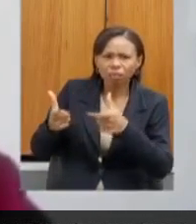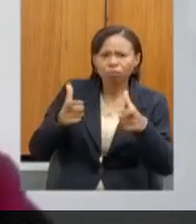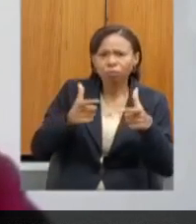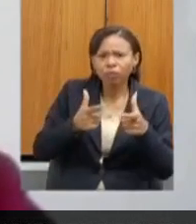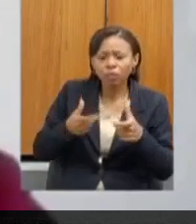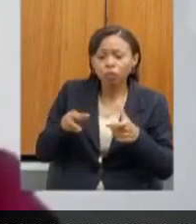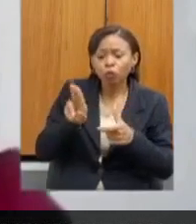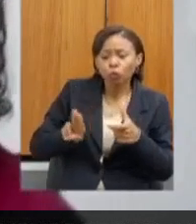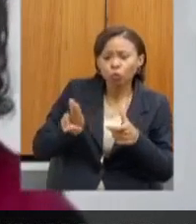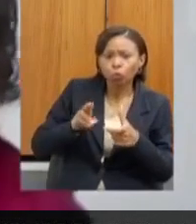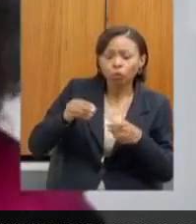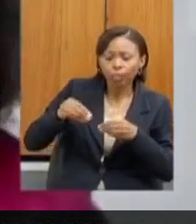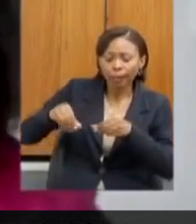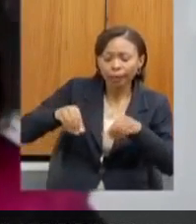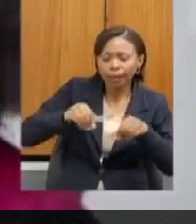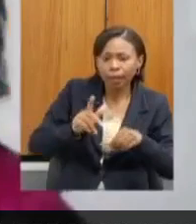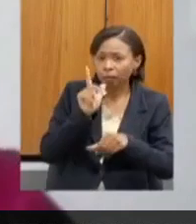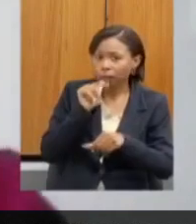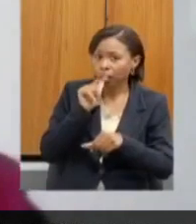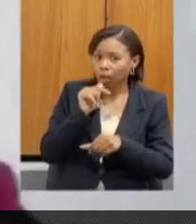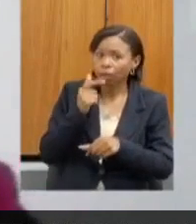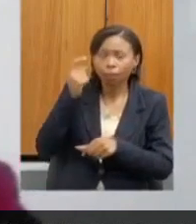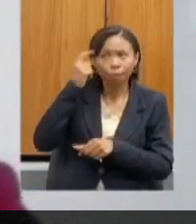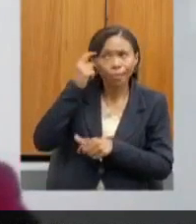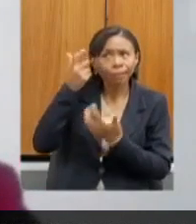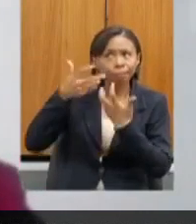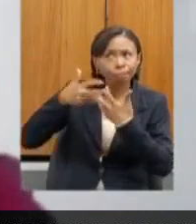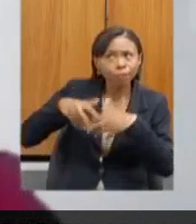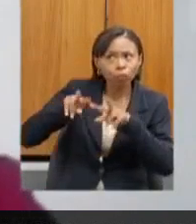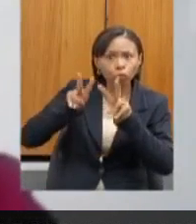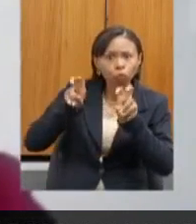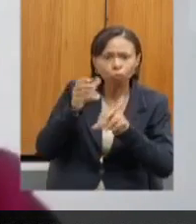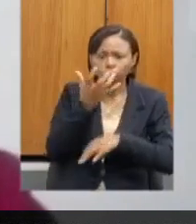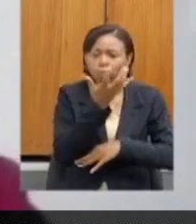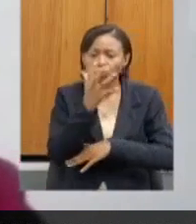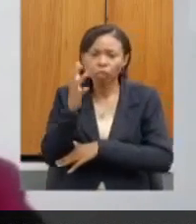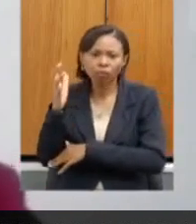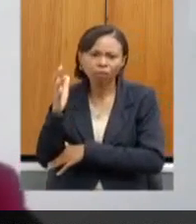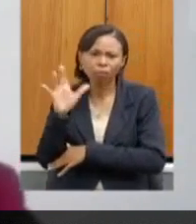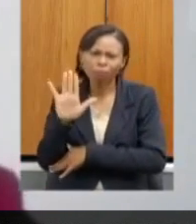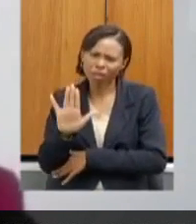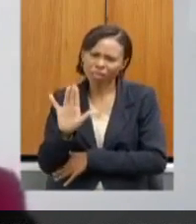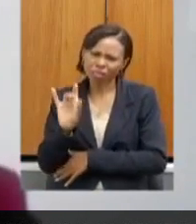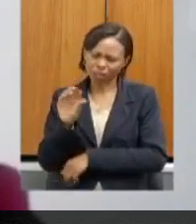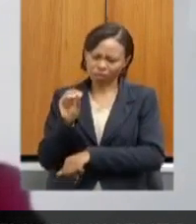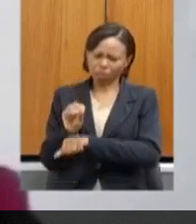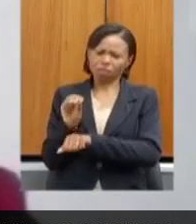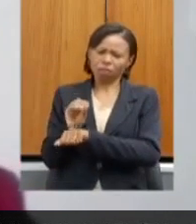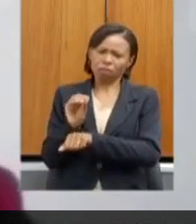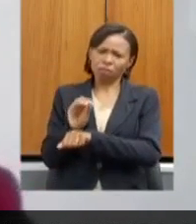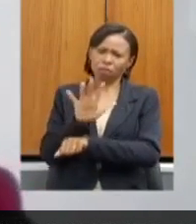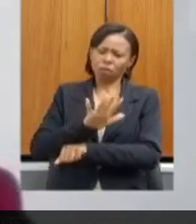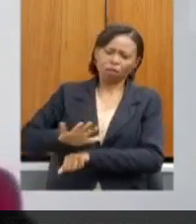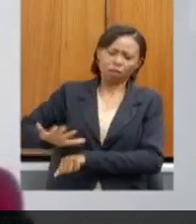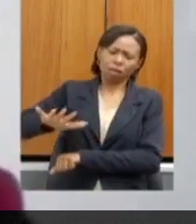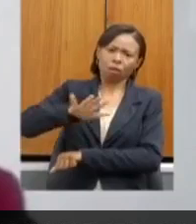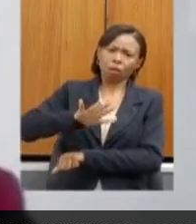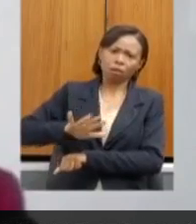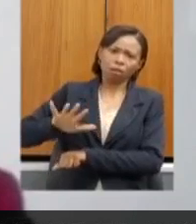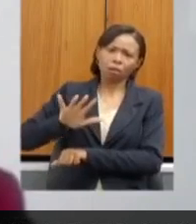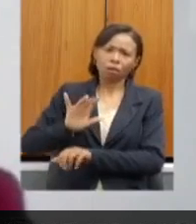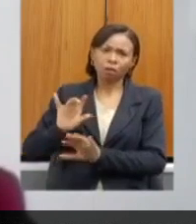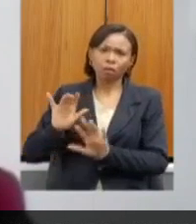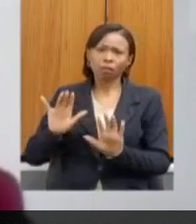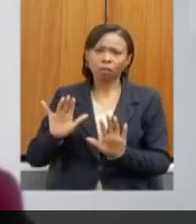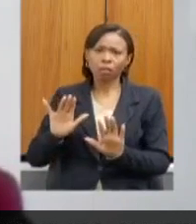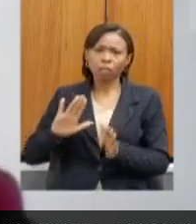também o meio ambiente, mas não com aquela velha ideia conservacionista de que tem que conservar o ambiente, a árvore em pé e